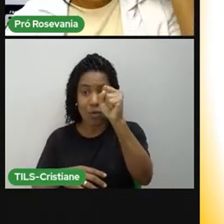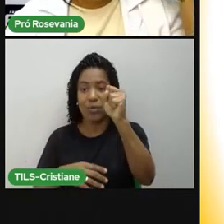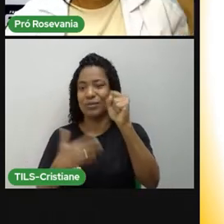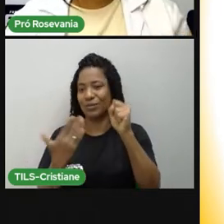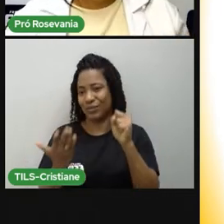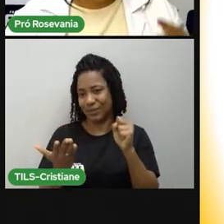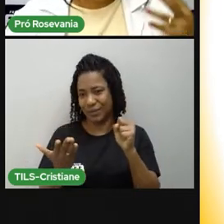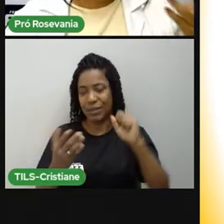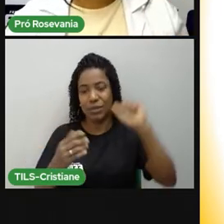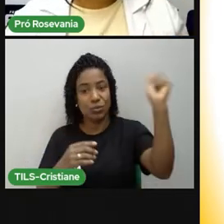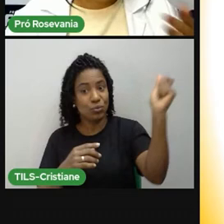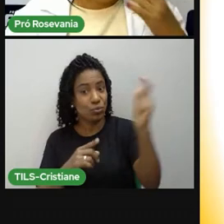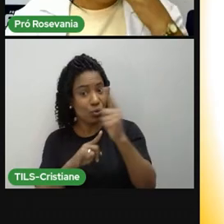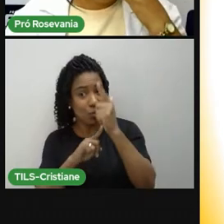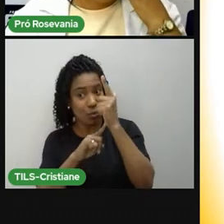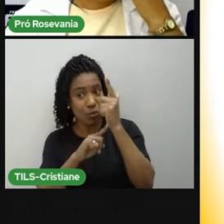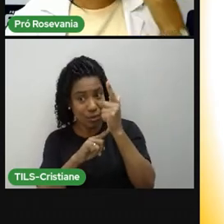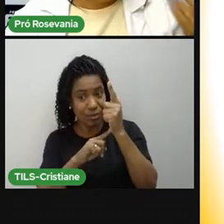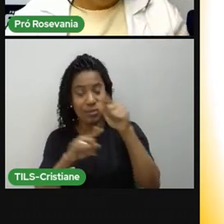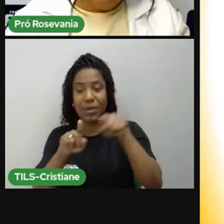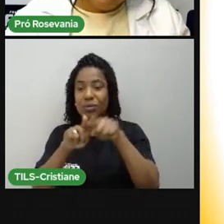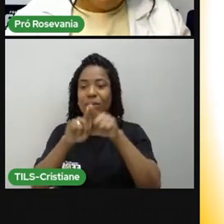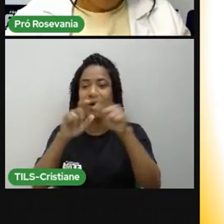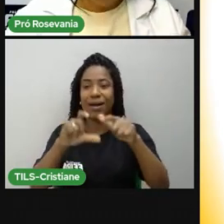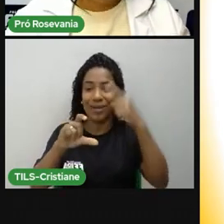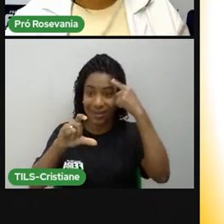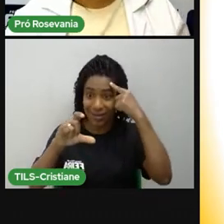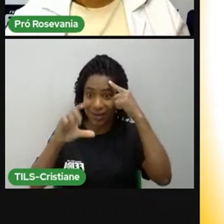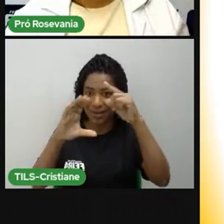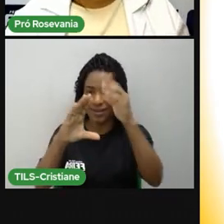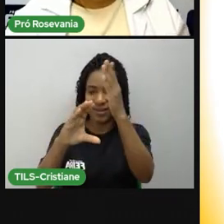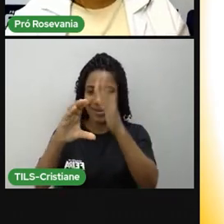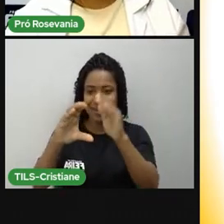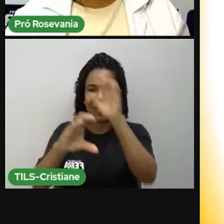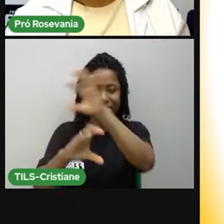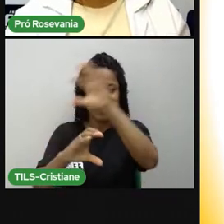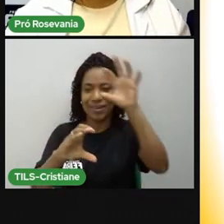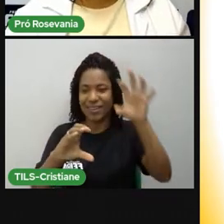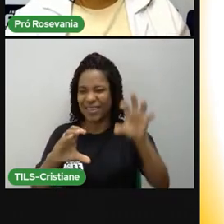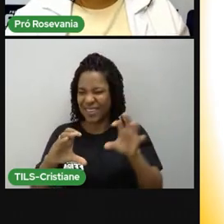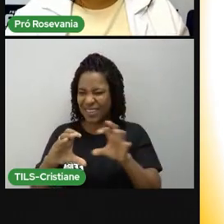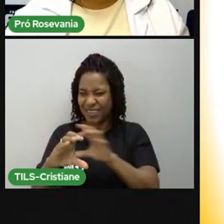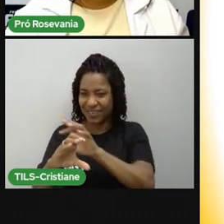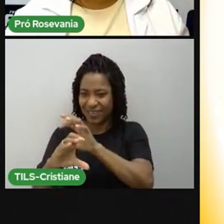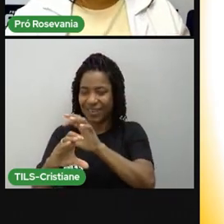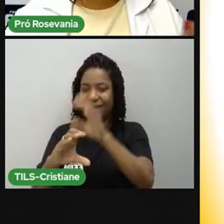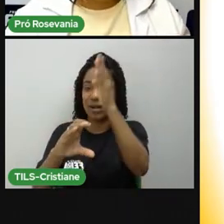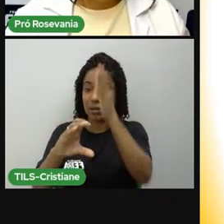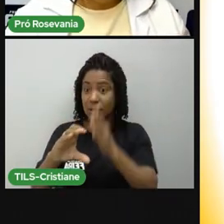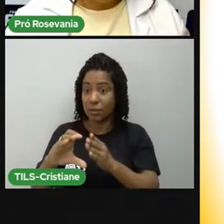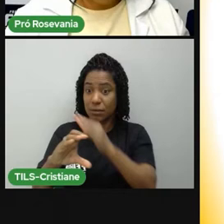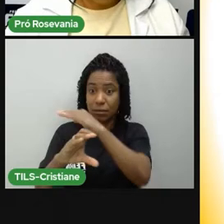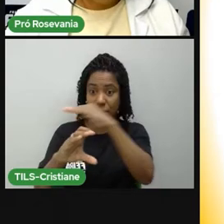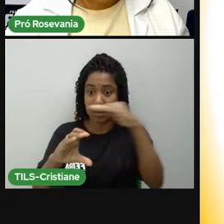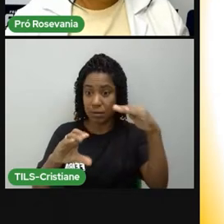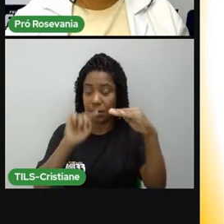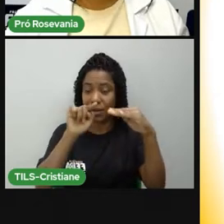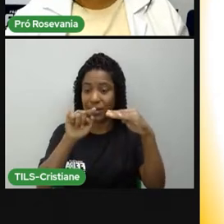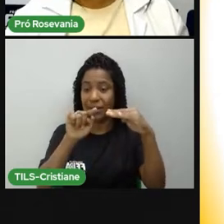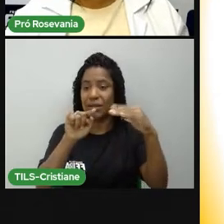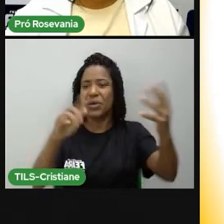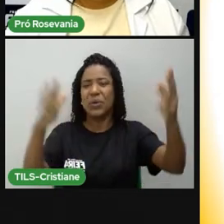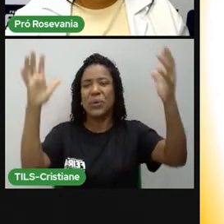período de sol, no caso das regiões tropicais, até com muita chuva. Mas a gente vai perceber que quando chega o período do